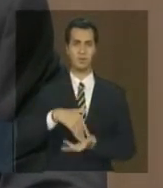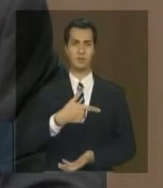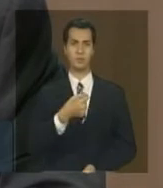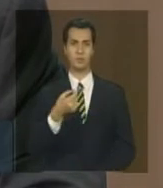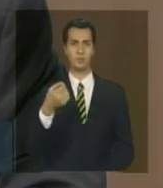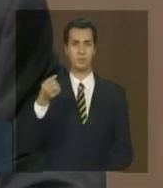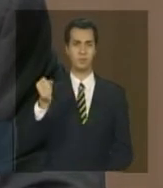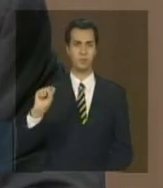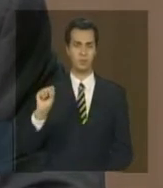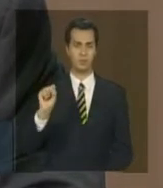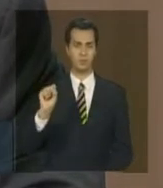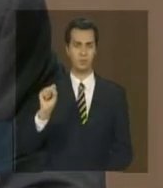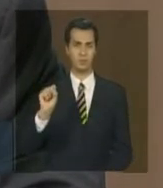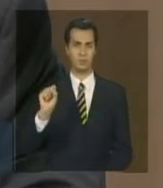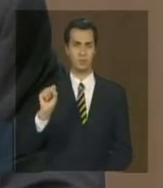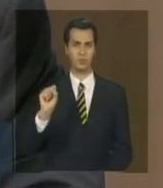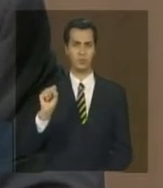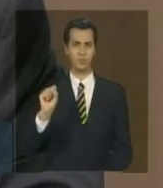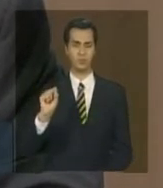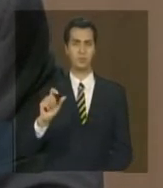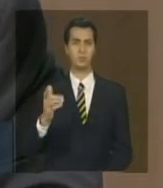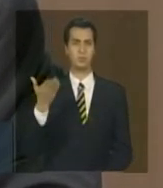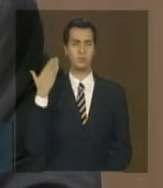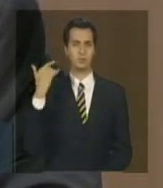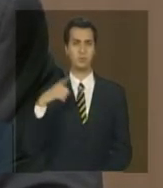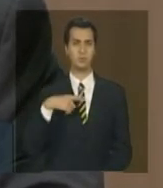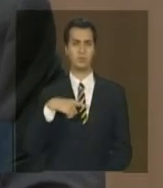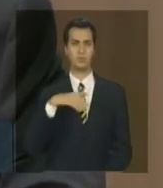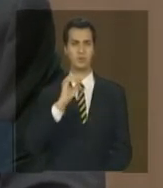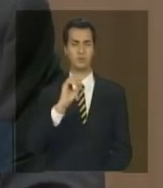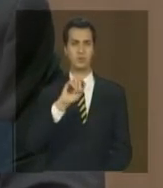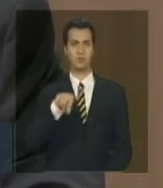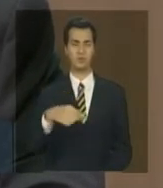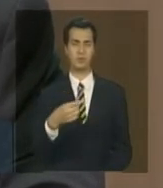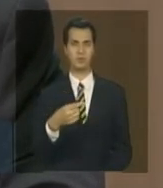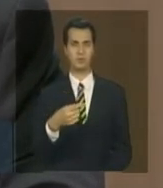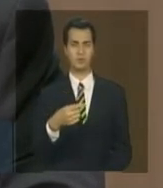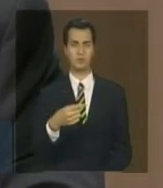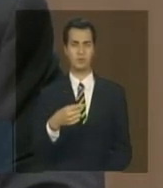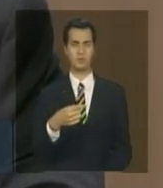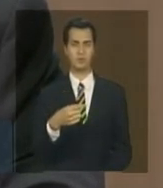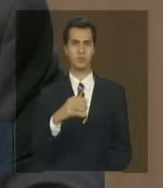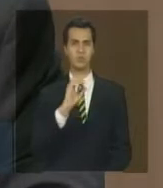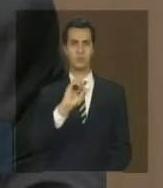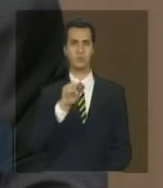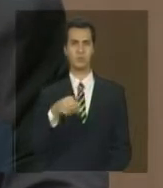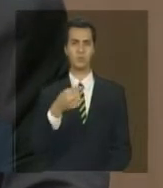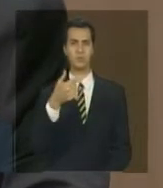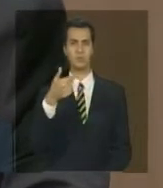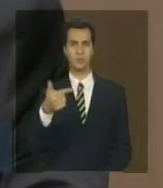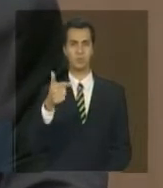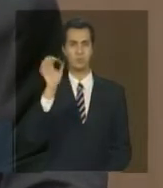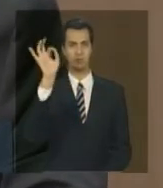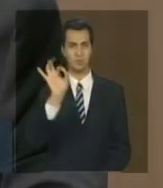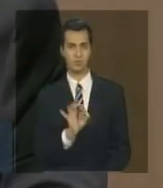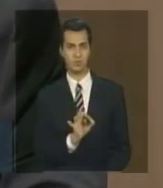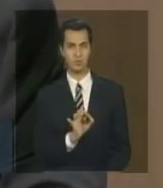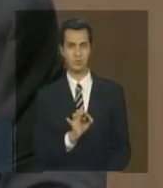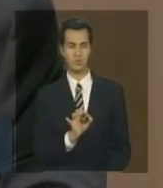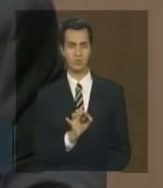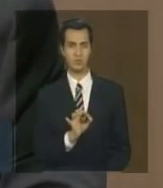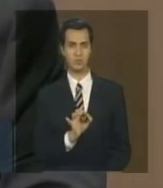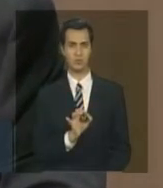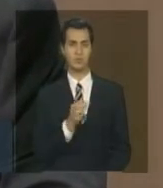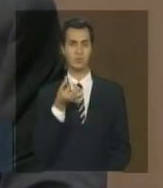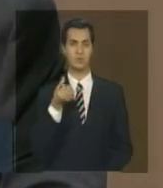que foi uma taxa de 0,2% do bioma nesse período de 6 anos